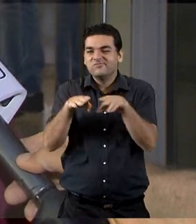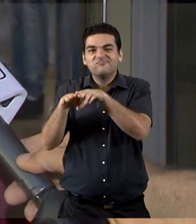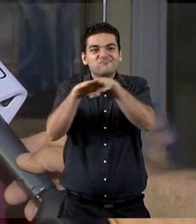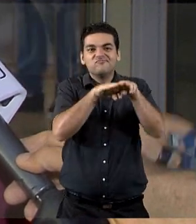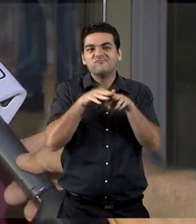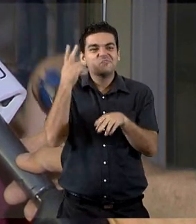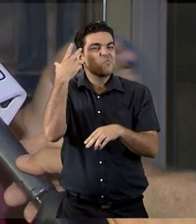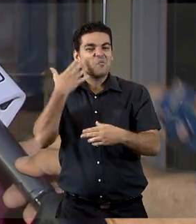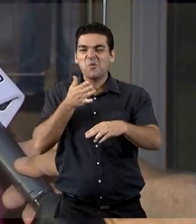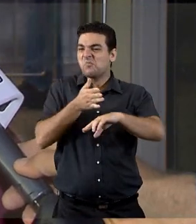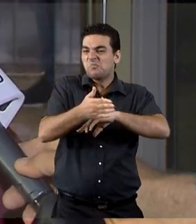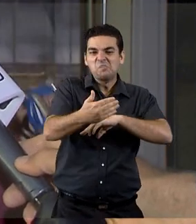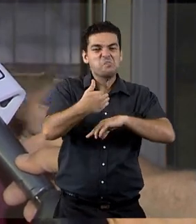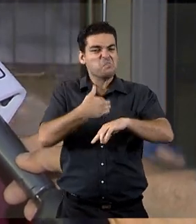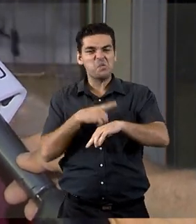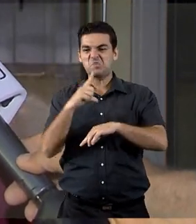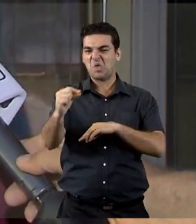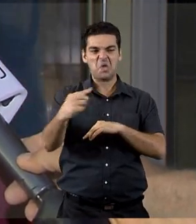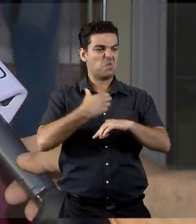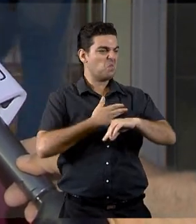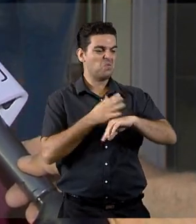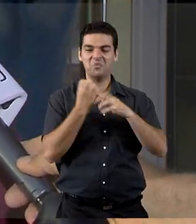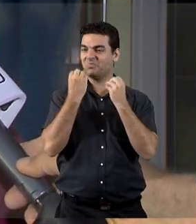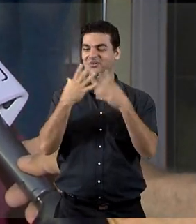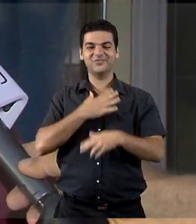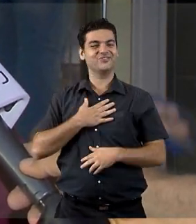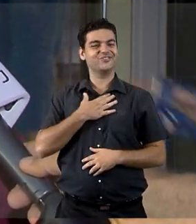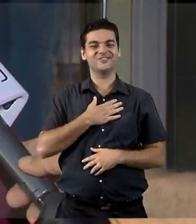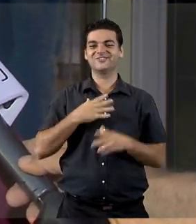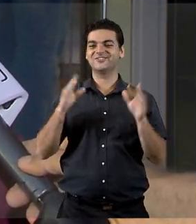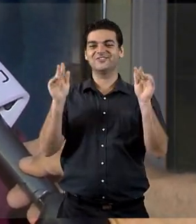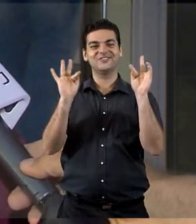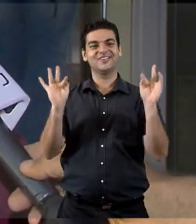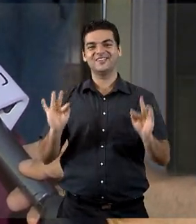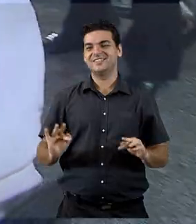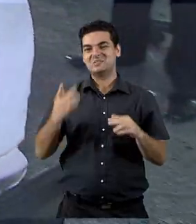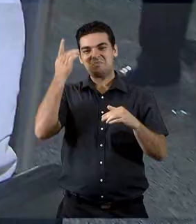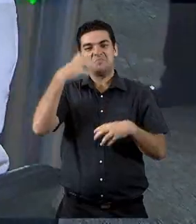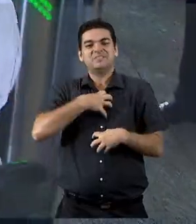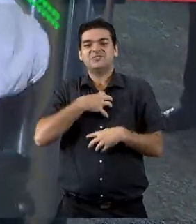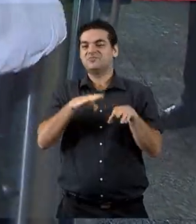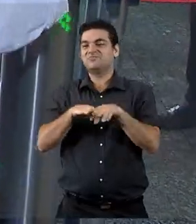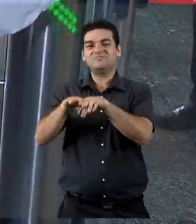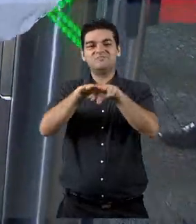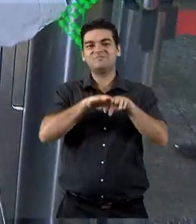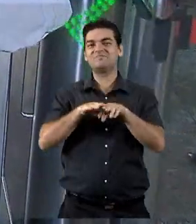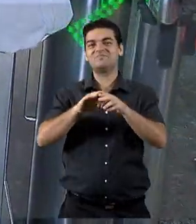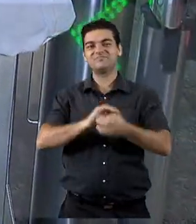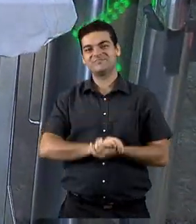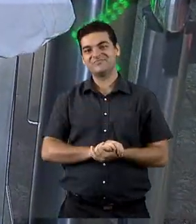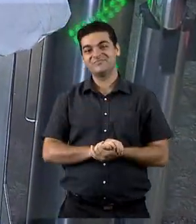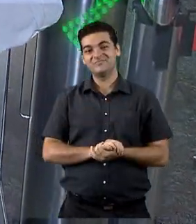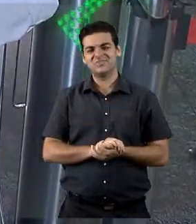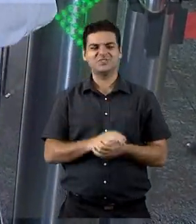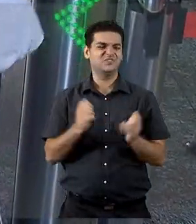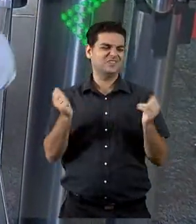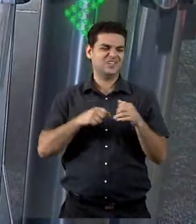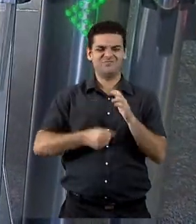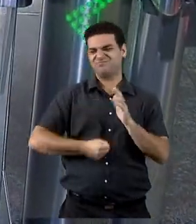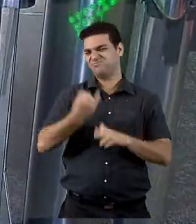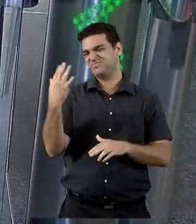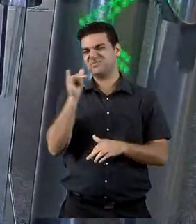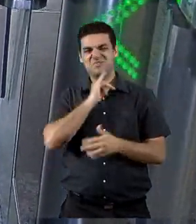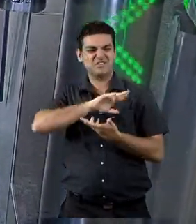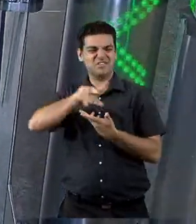como todo mundo faz, registra a registra a saída normalmente, como todas as outras pessoas, né. É possível dar inúmeros exemplos de que